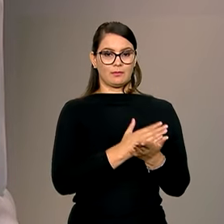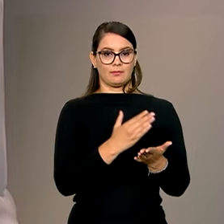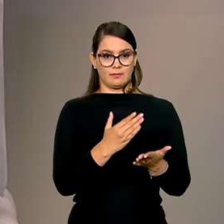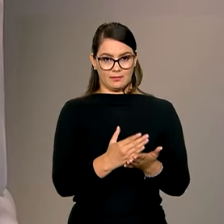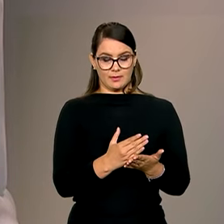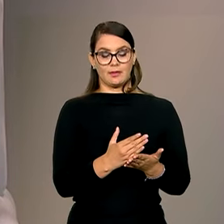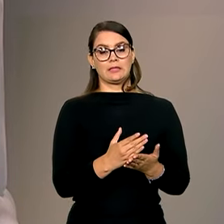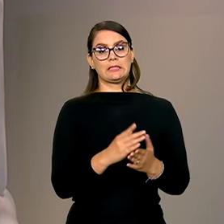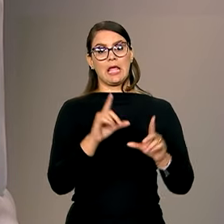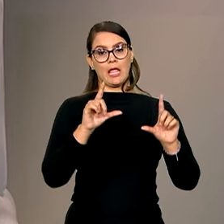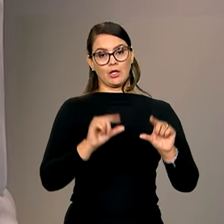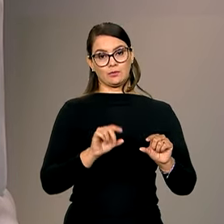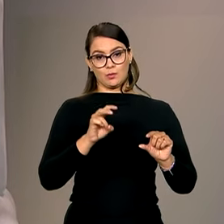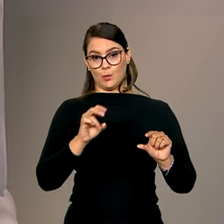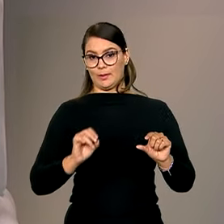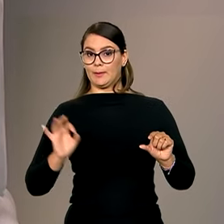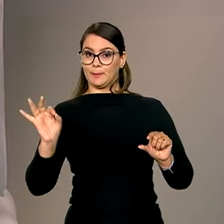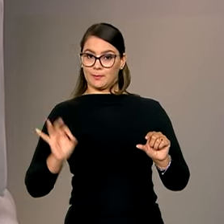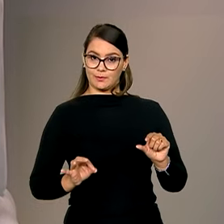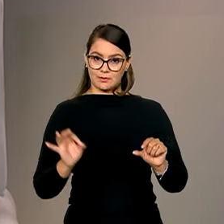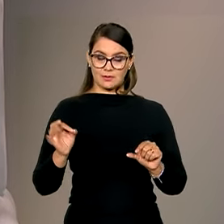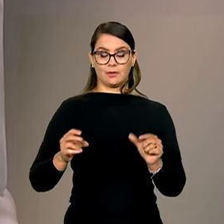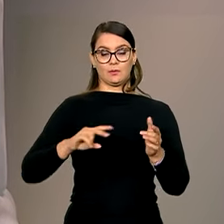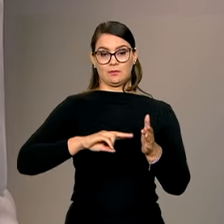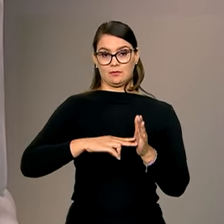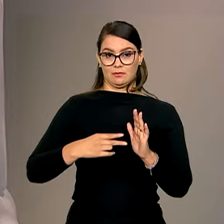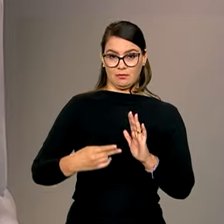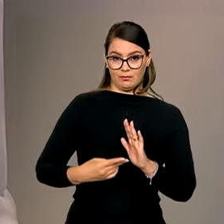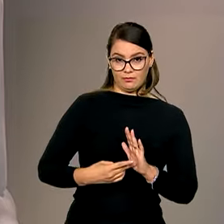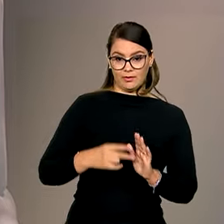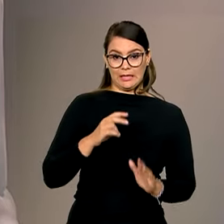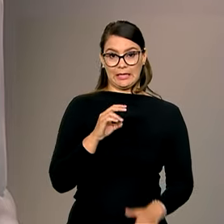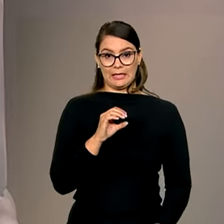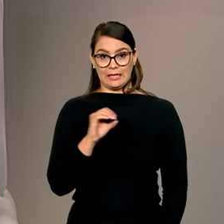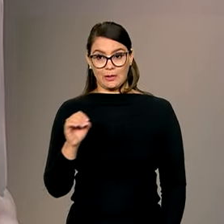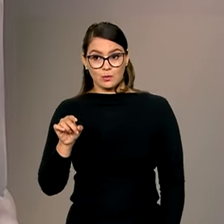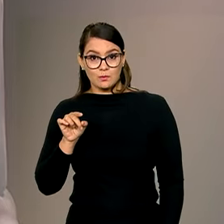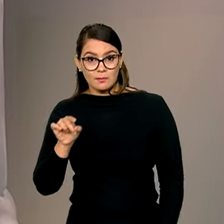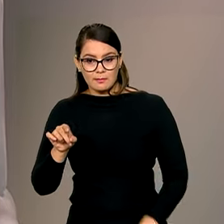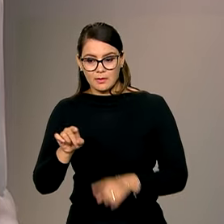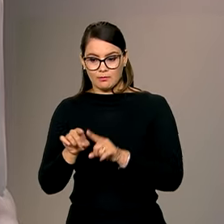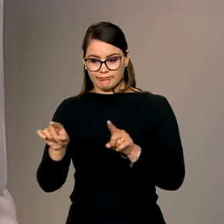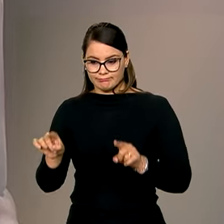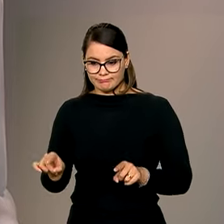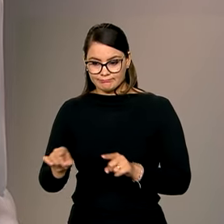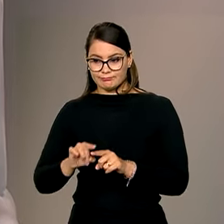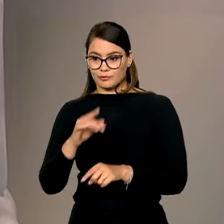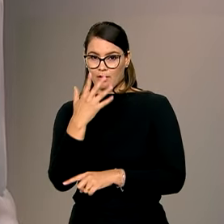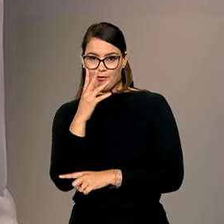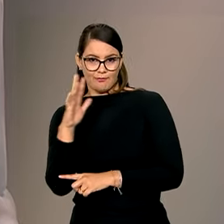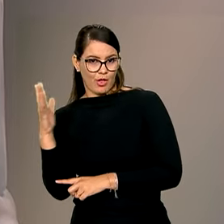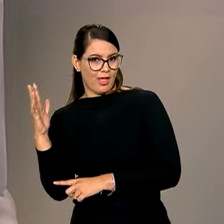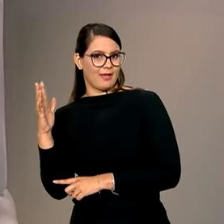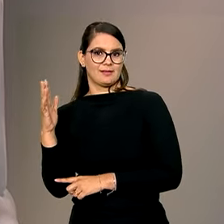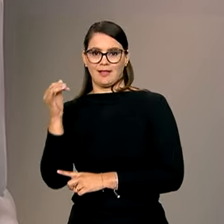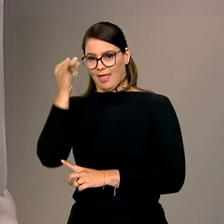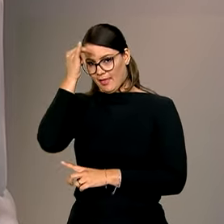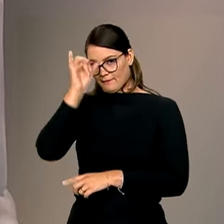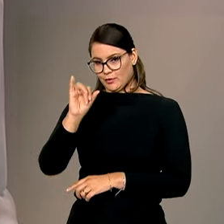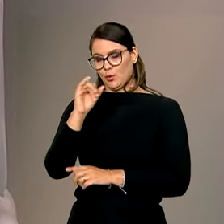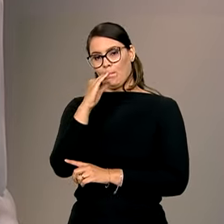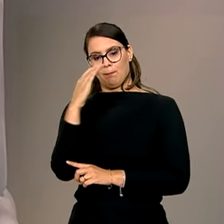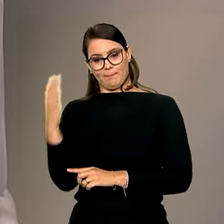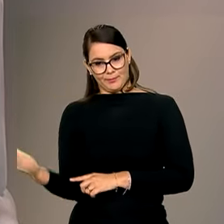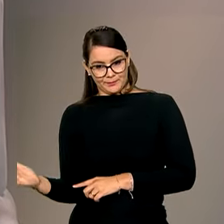Amazônia em 50%. Isso significa que, pelo menos, 500 mil hectares de floresta deixaram de ser desmatados esse ano.